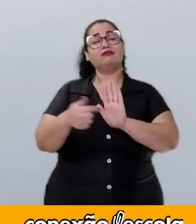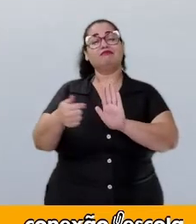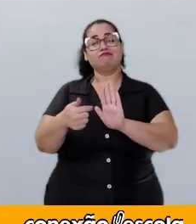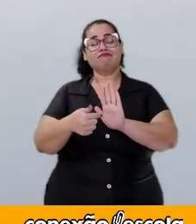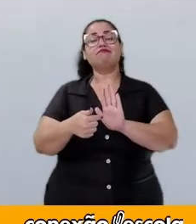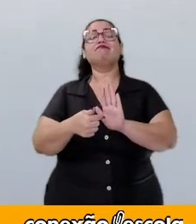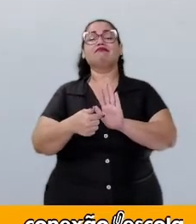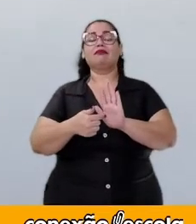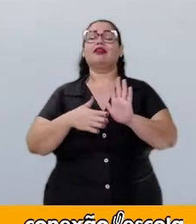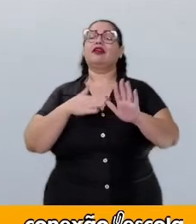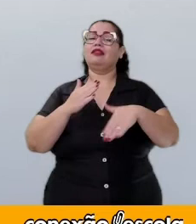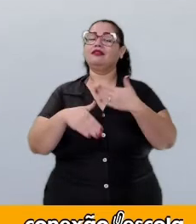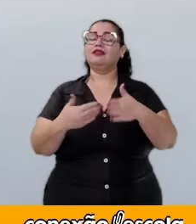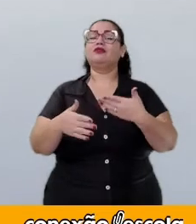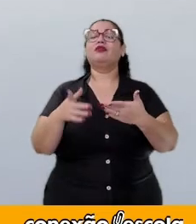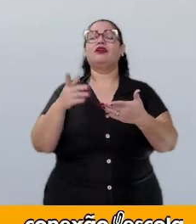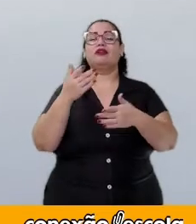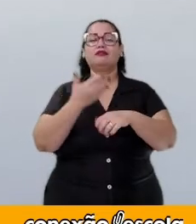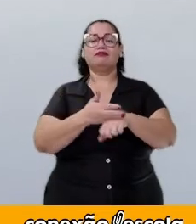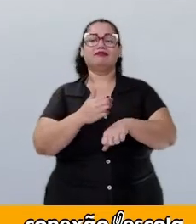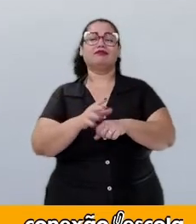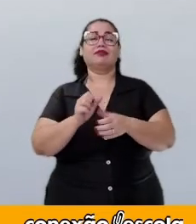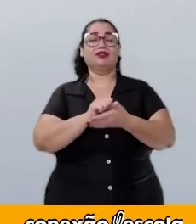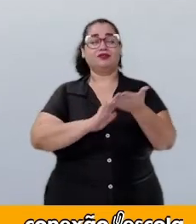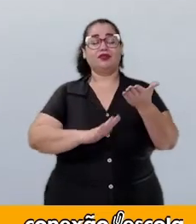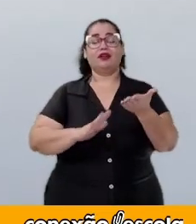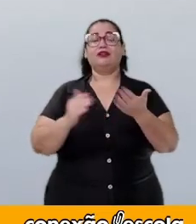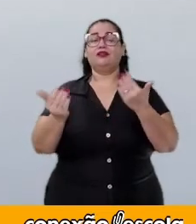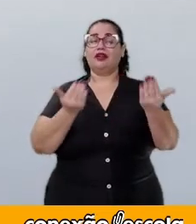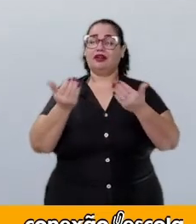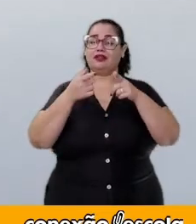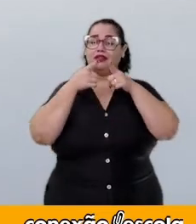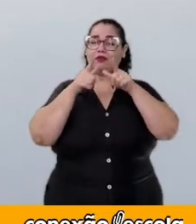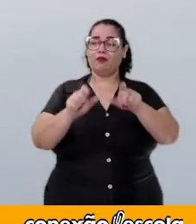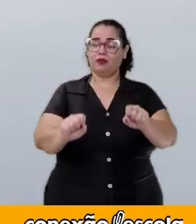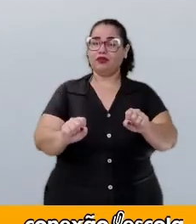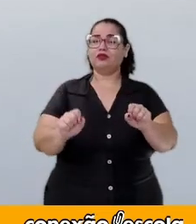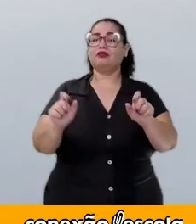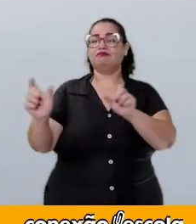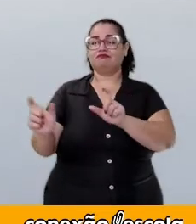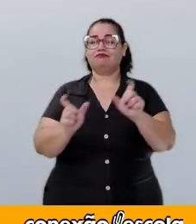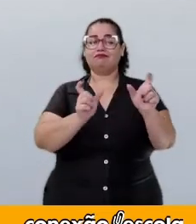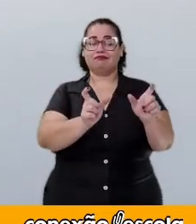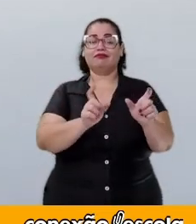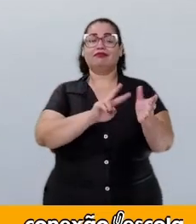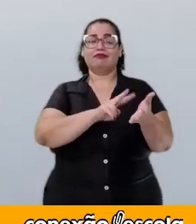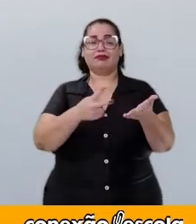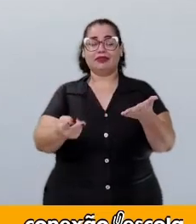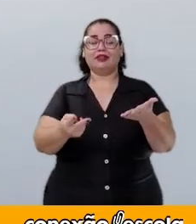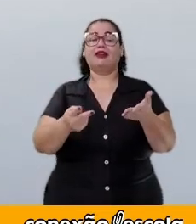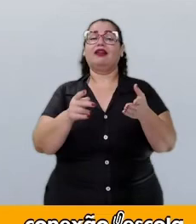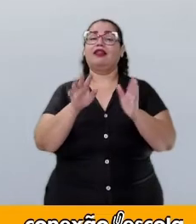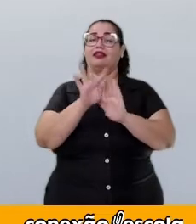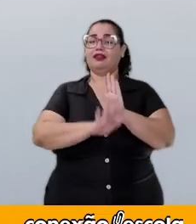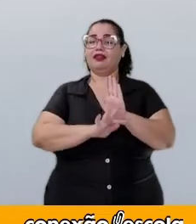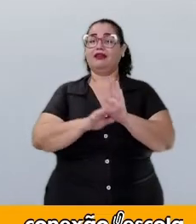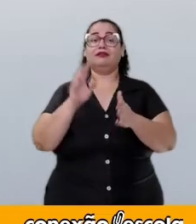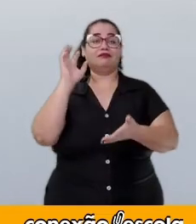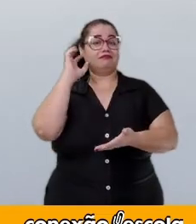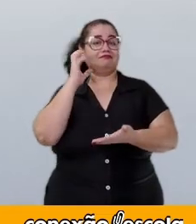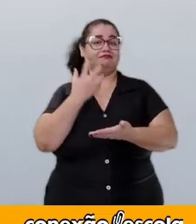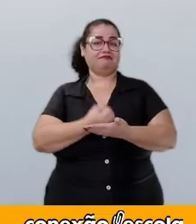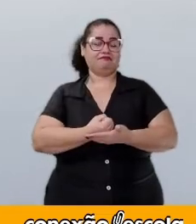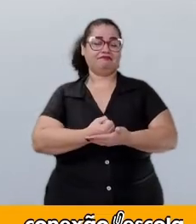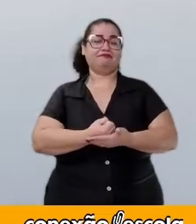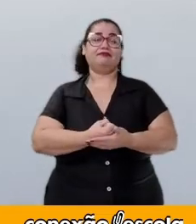e também desenvolver algumas atividades de análise linguística de um fragmento de transcrição de um podcast.